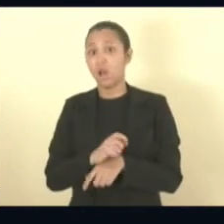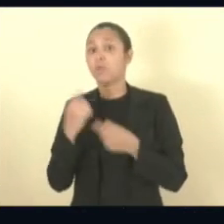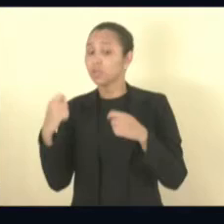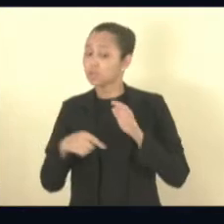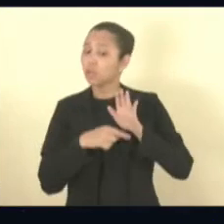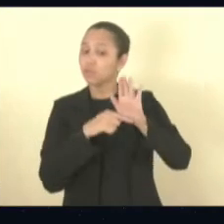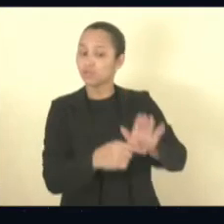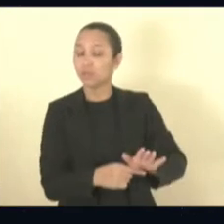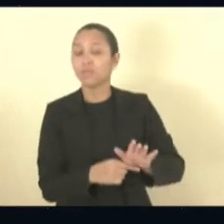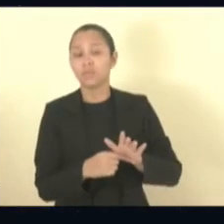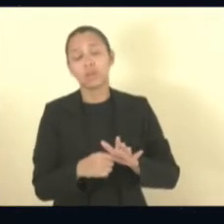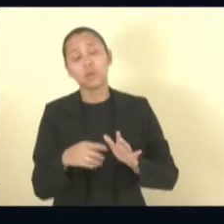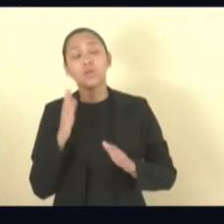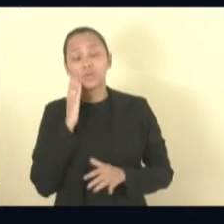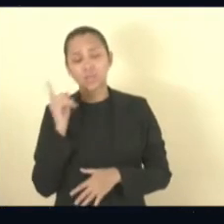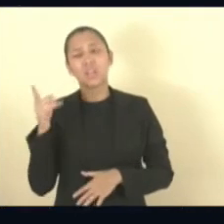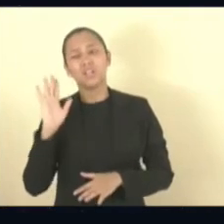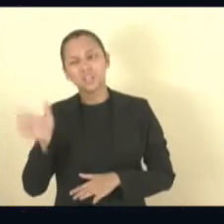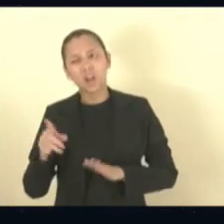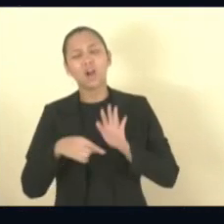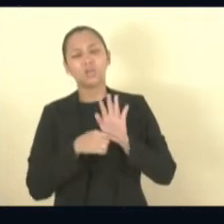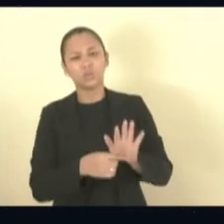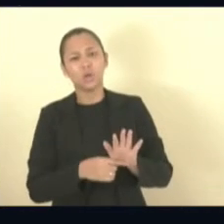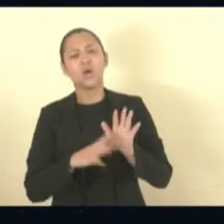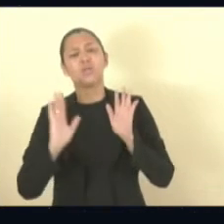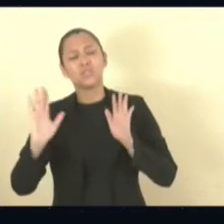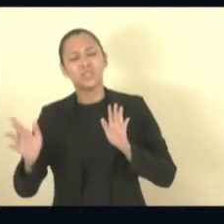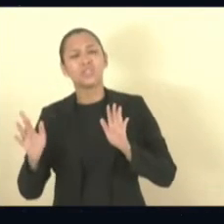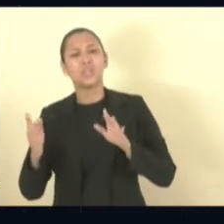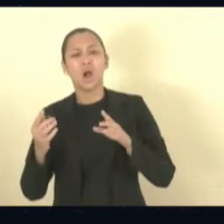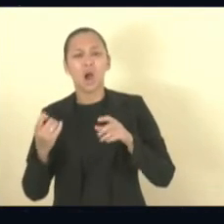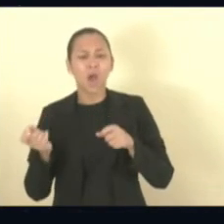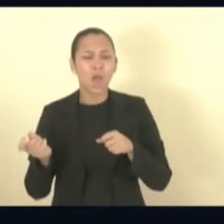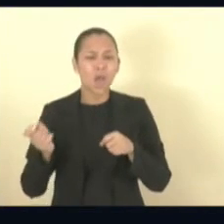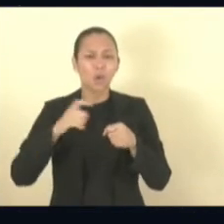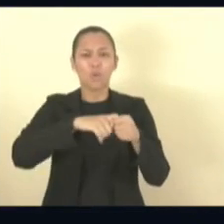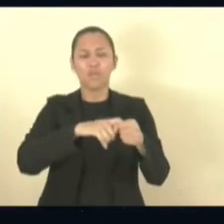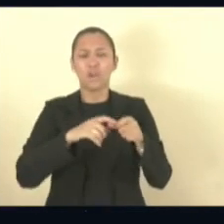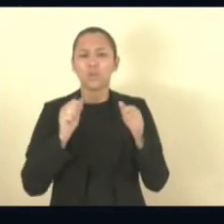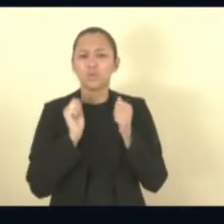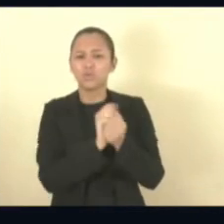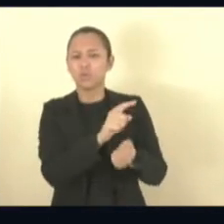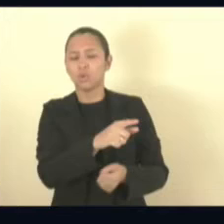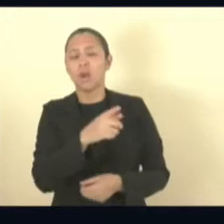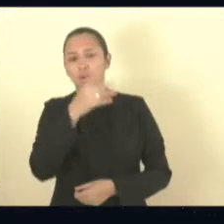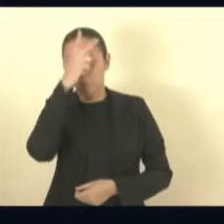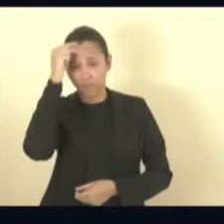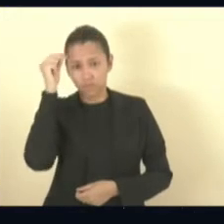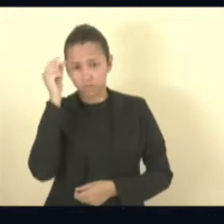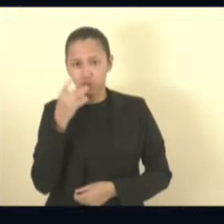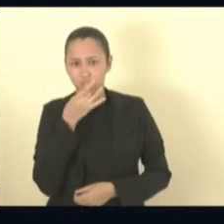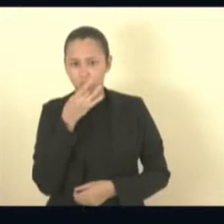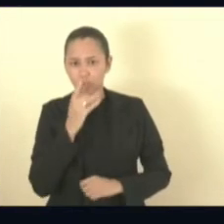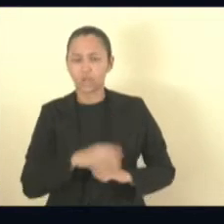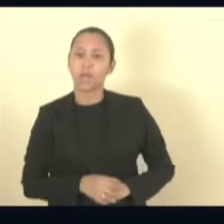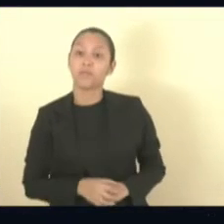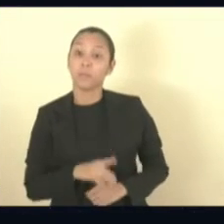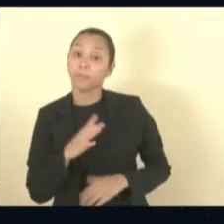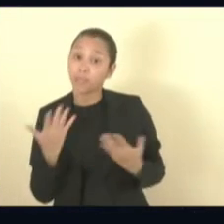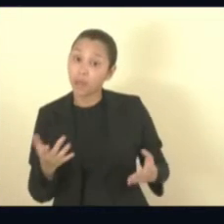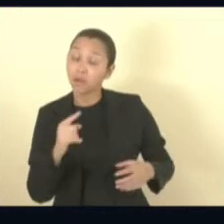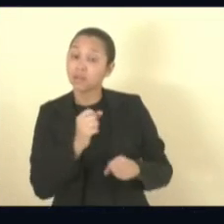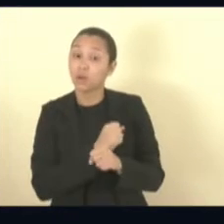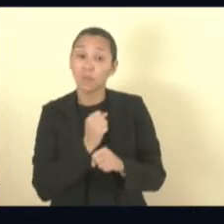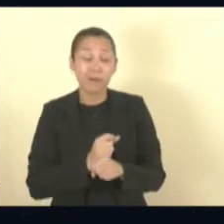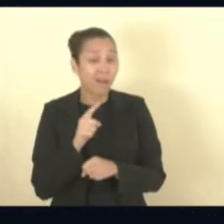Cachoeiro, tem feito muitos convênios com a Prefeitura Municipal. E essa obra é de importância fundamental